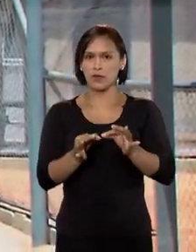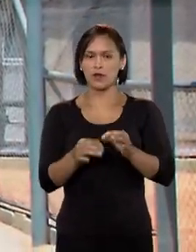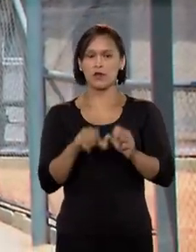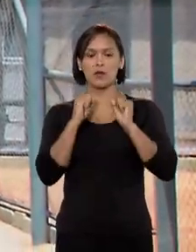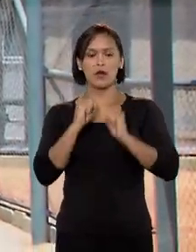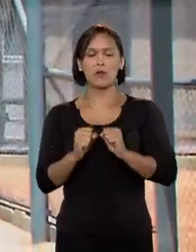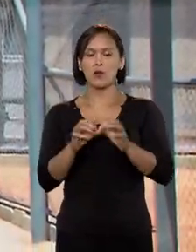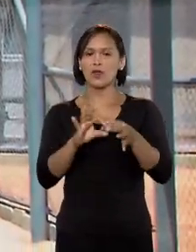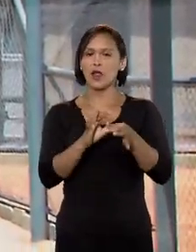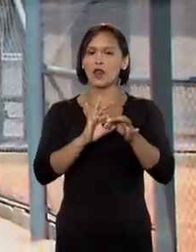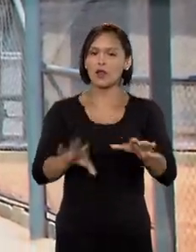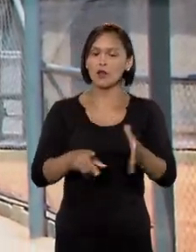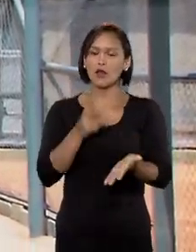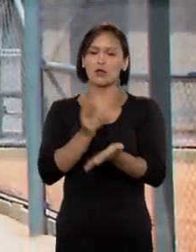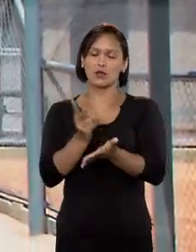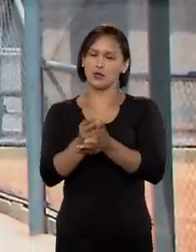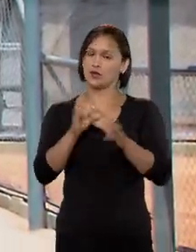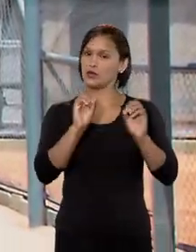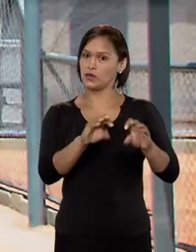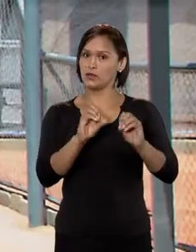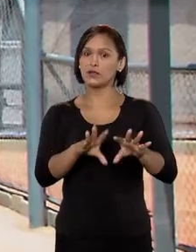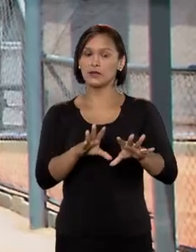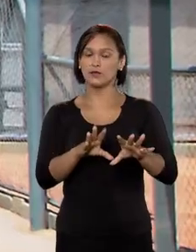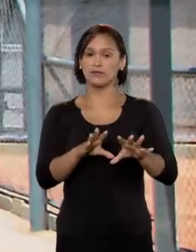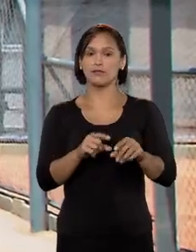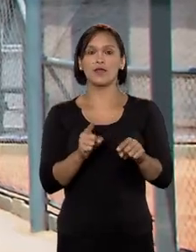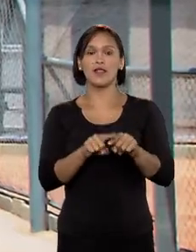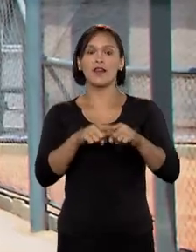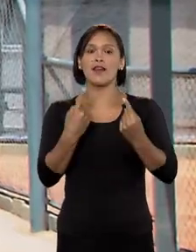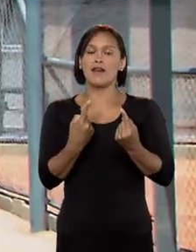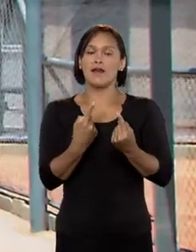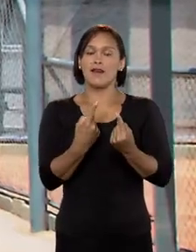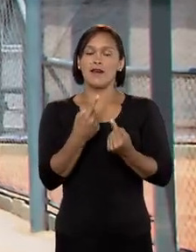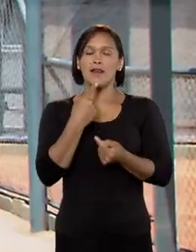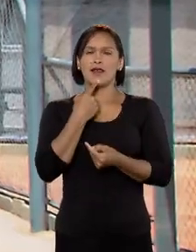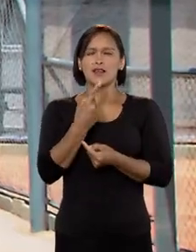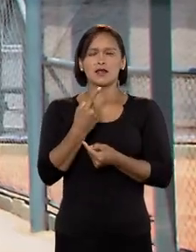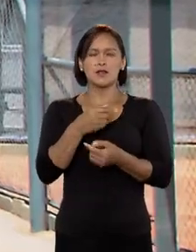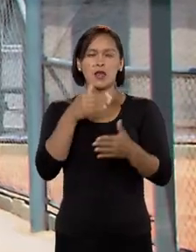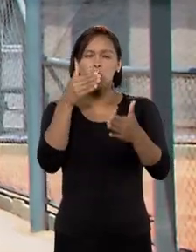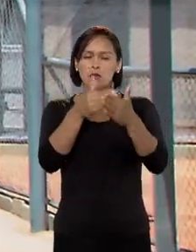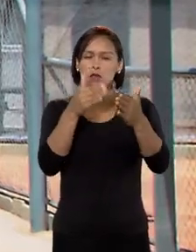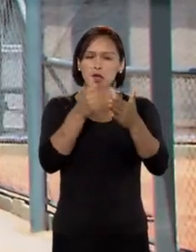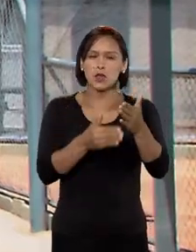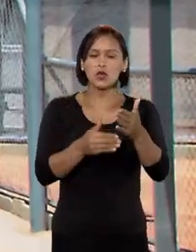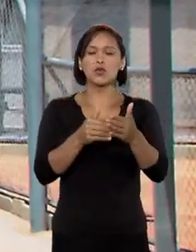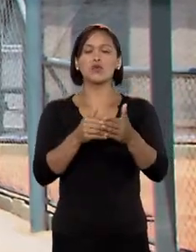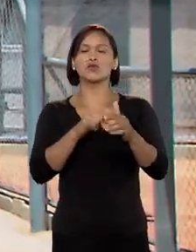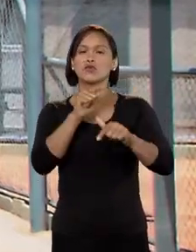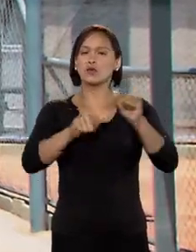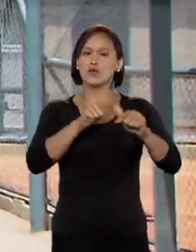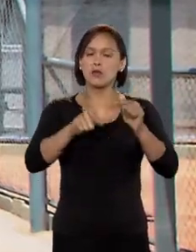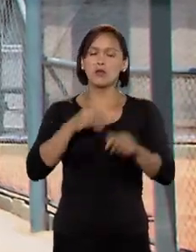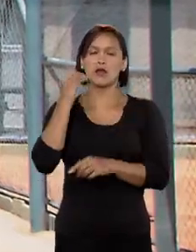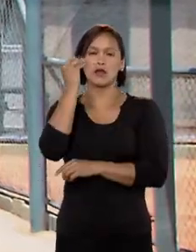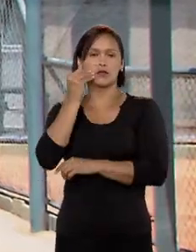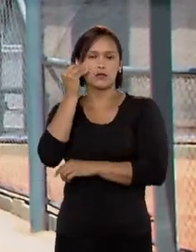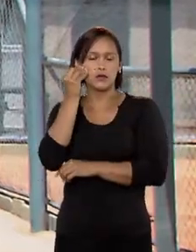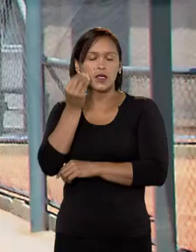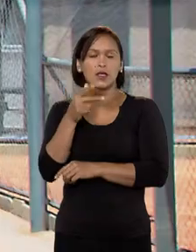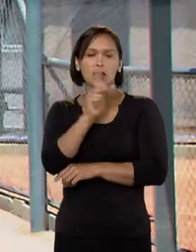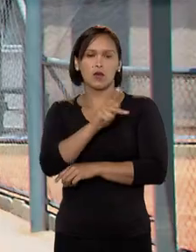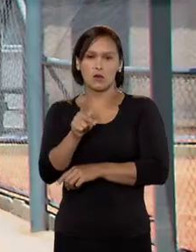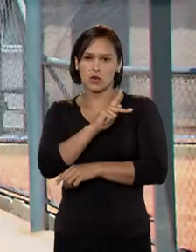me fazer a liberação de poder dar aula. E aí eles pegam o meu percurso, tempo de